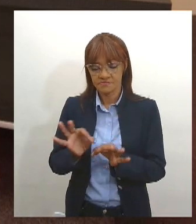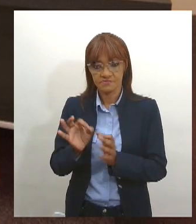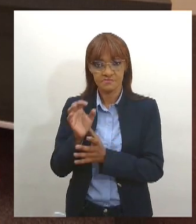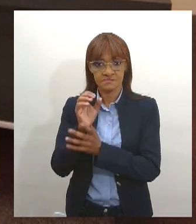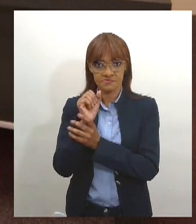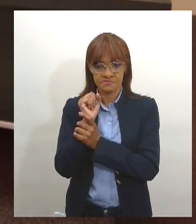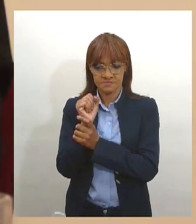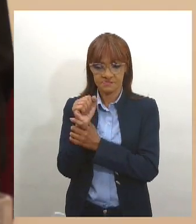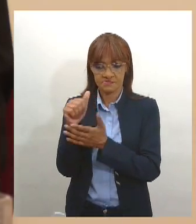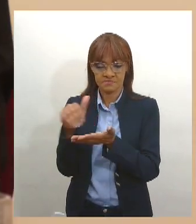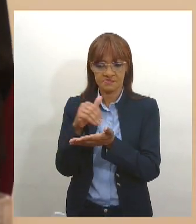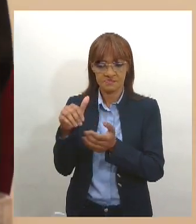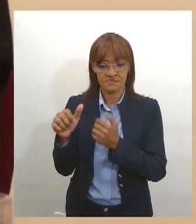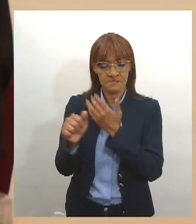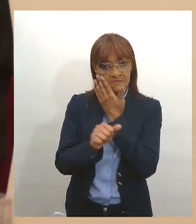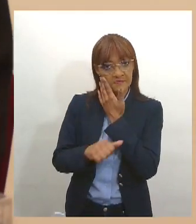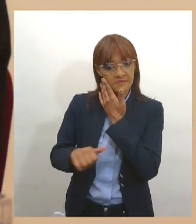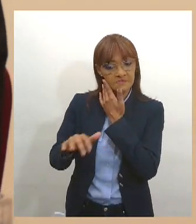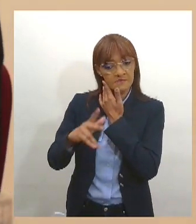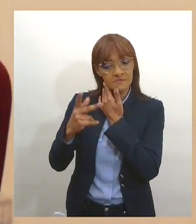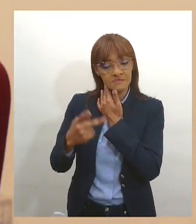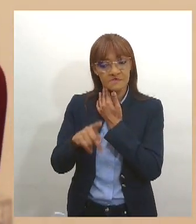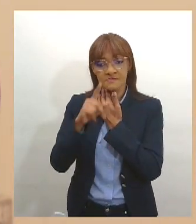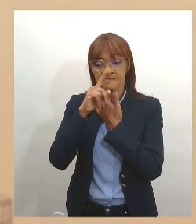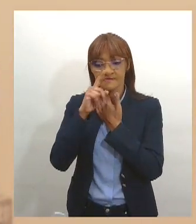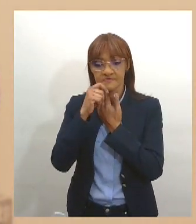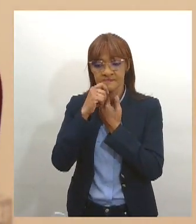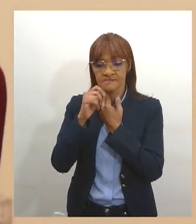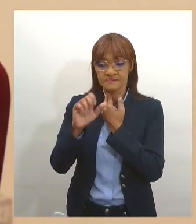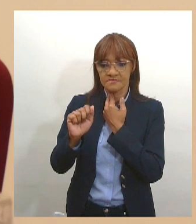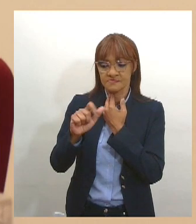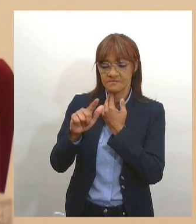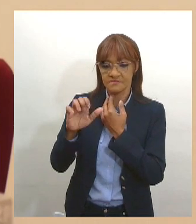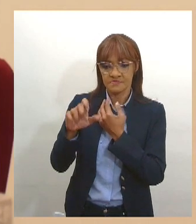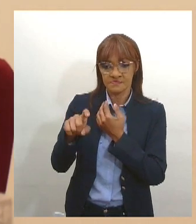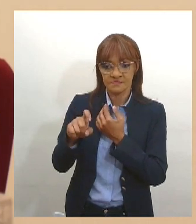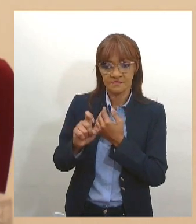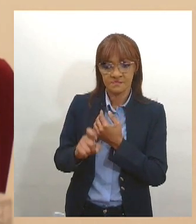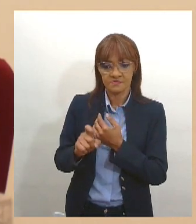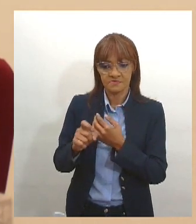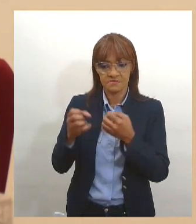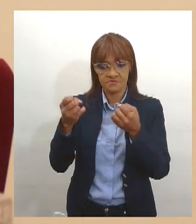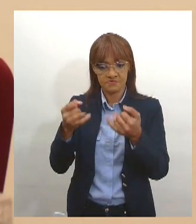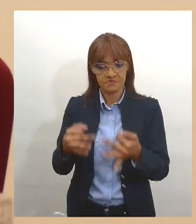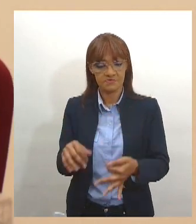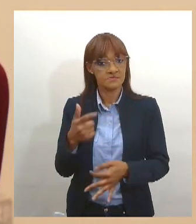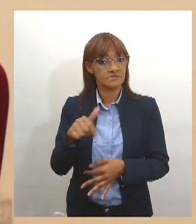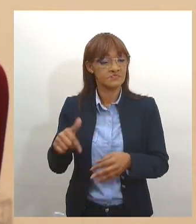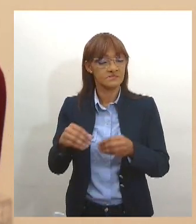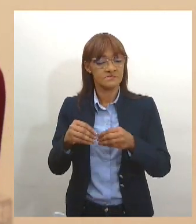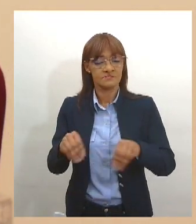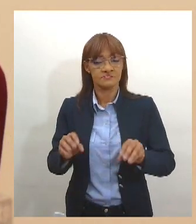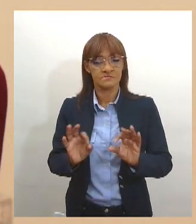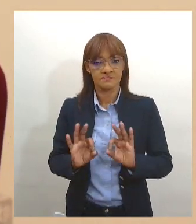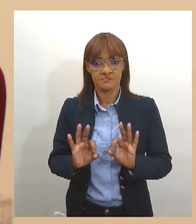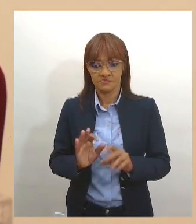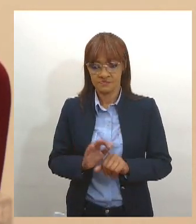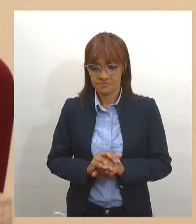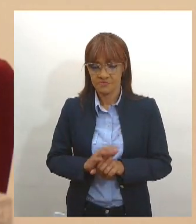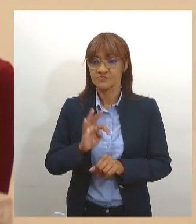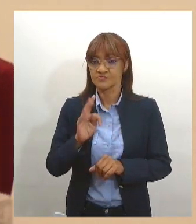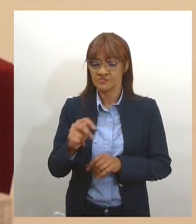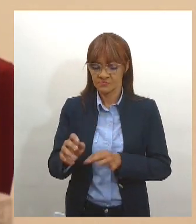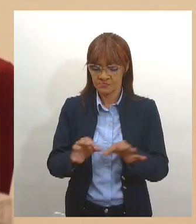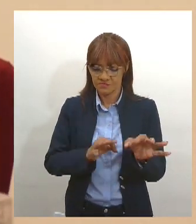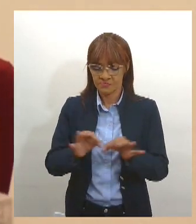Social de Aracaju. Alex de Ramalho explicou que não há prejuízos para os candidatos e que toda estrutura está sendo preparada para que o